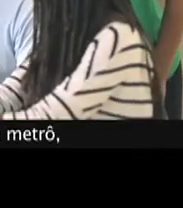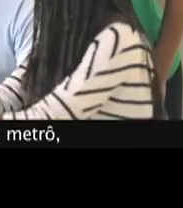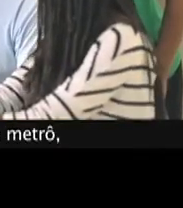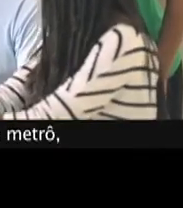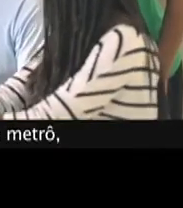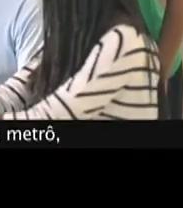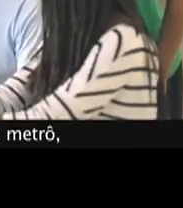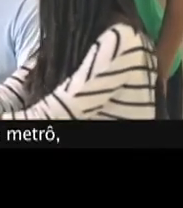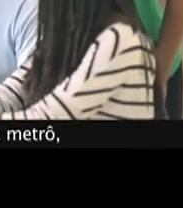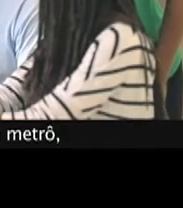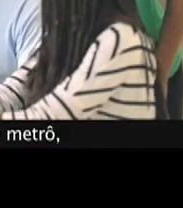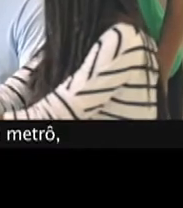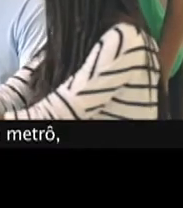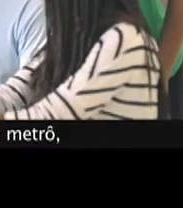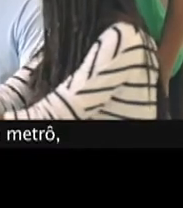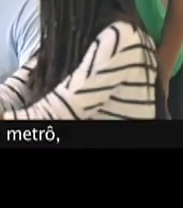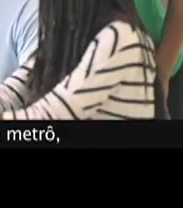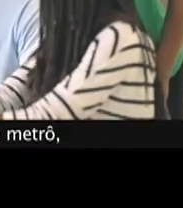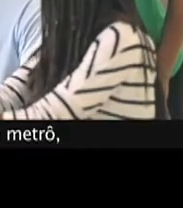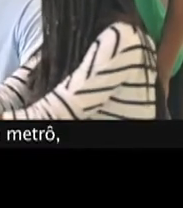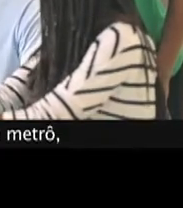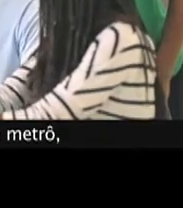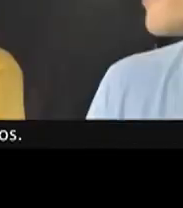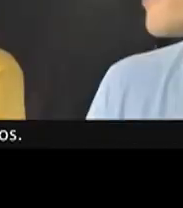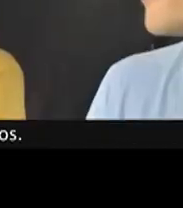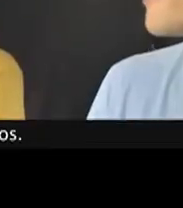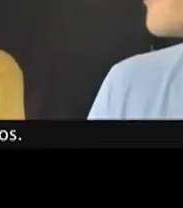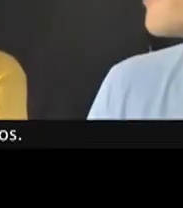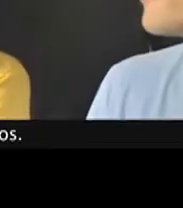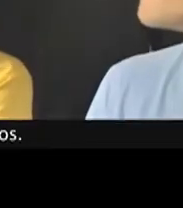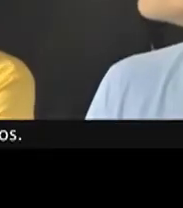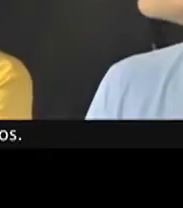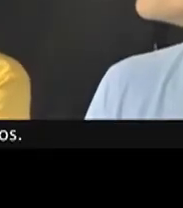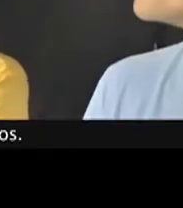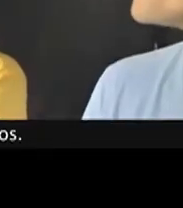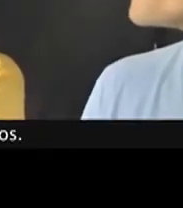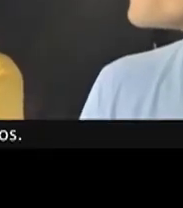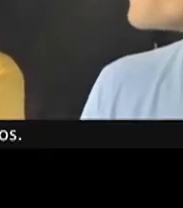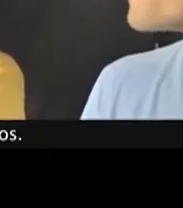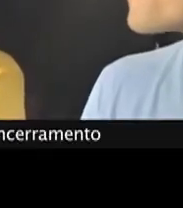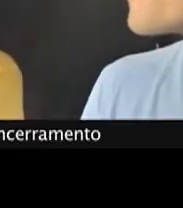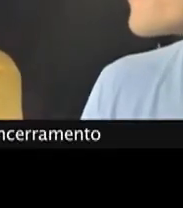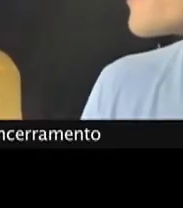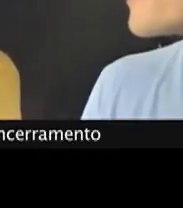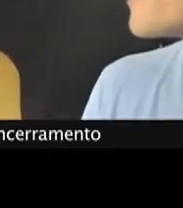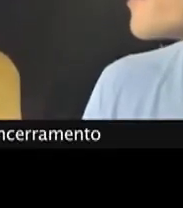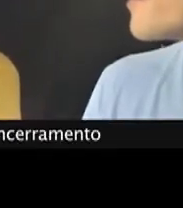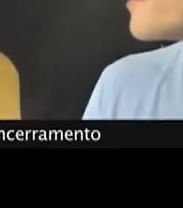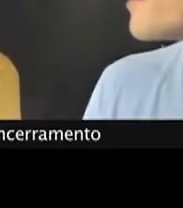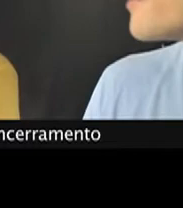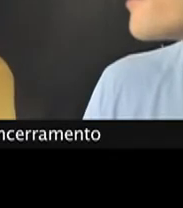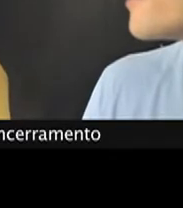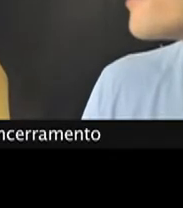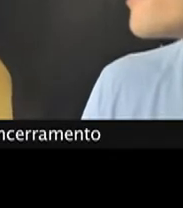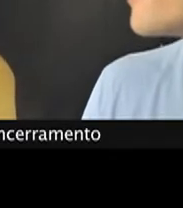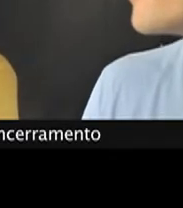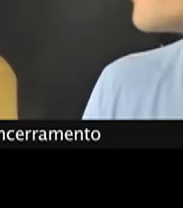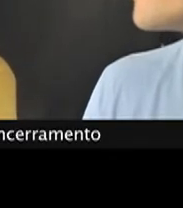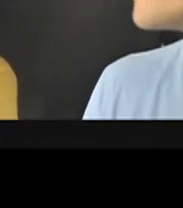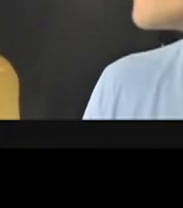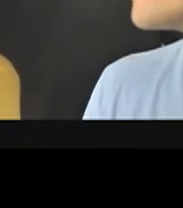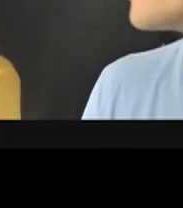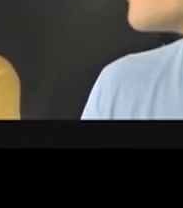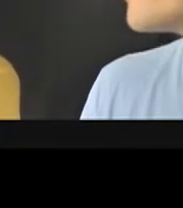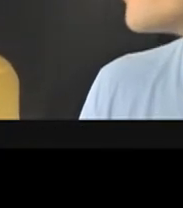cidade. Nos aeroportos, estações de trem, de metrô, na zona central e pontos turísticos. E também nas cerimônias de abertura e